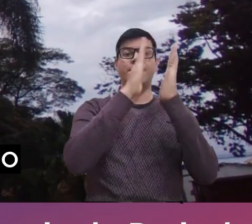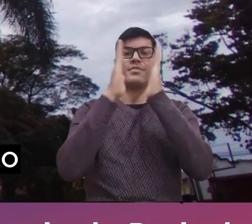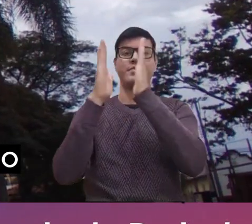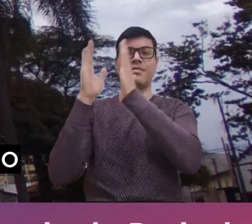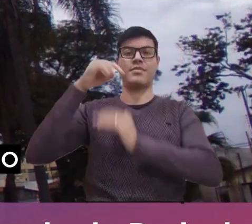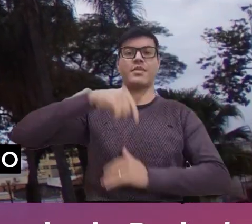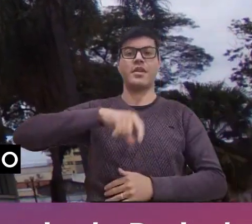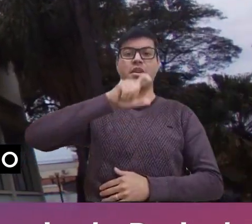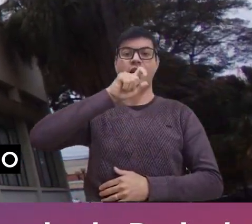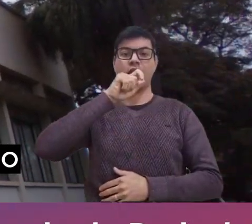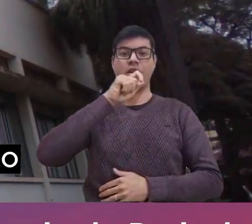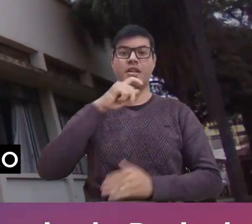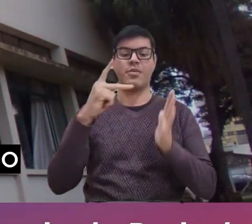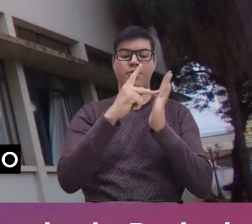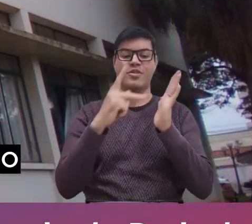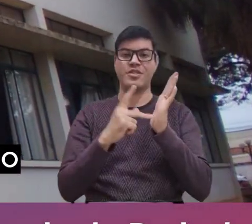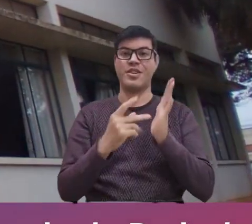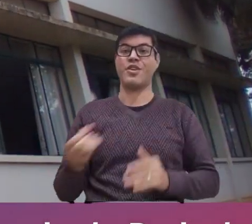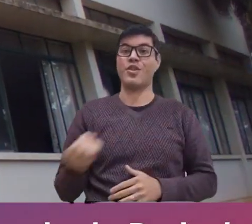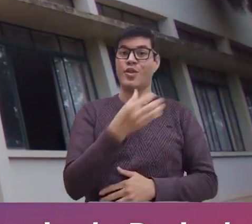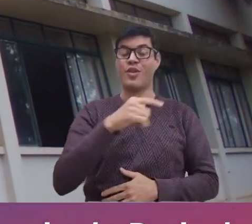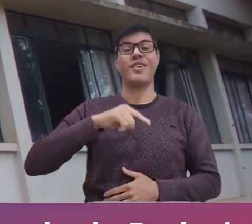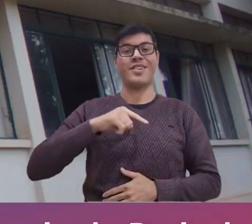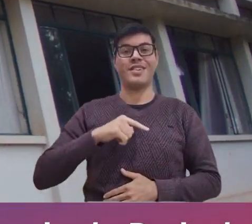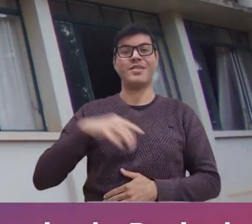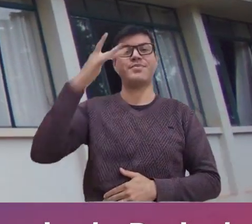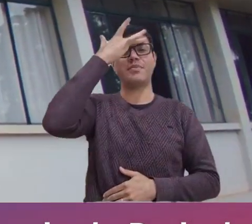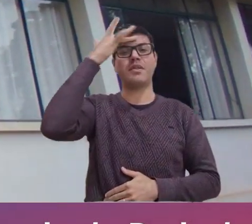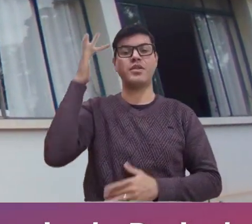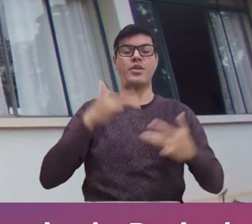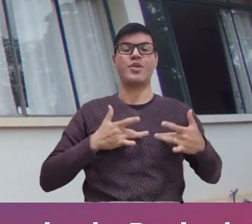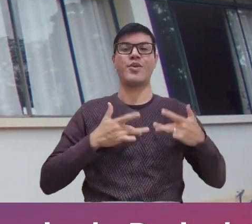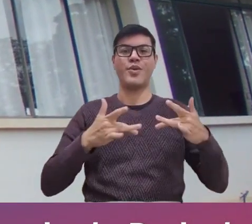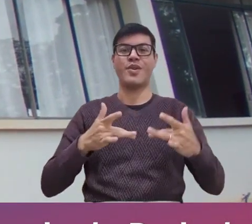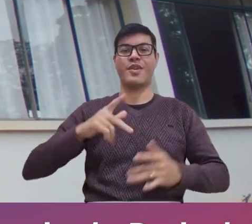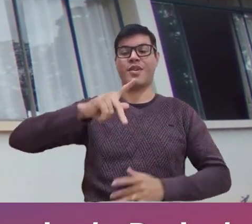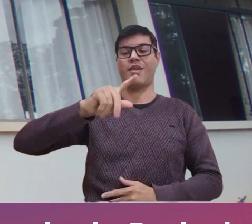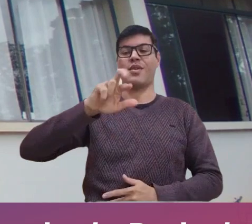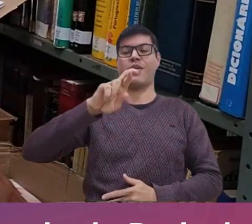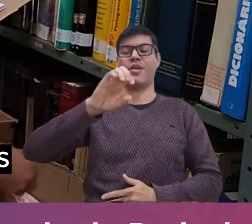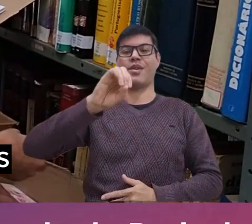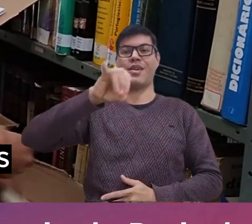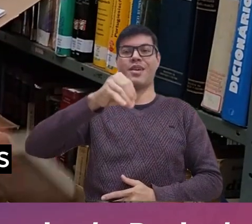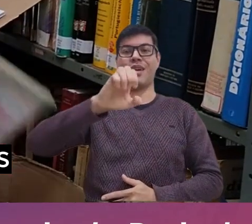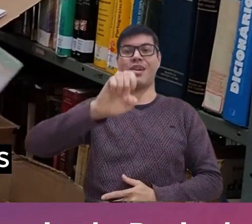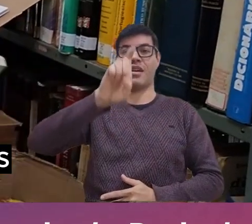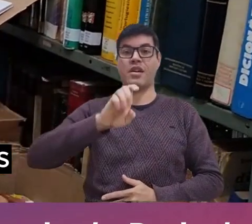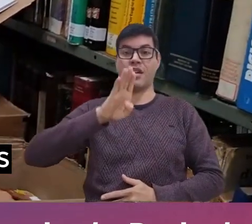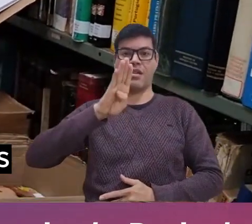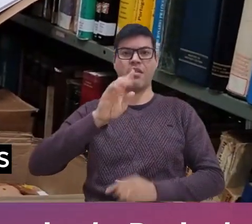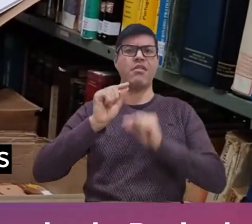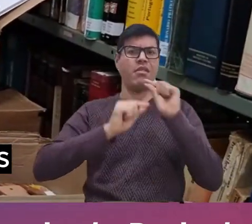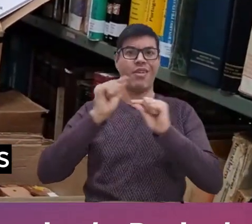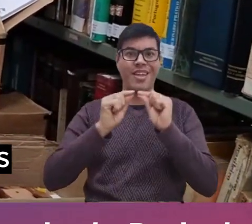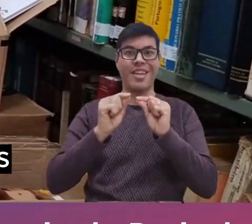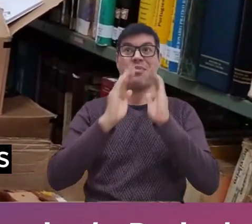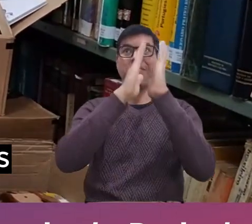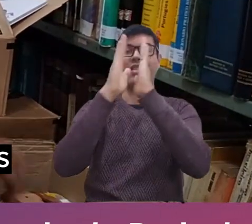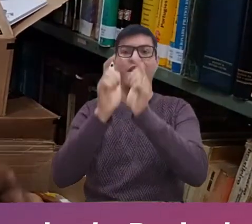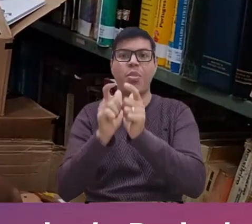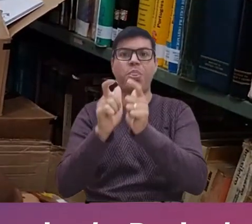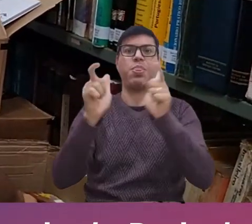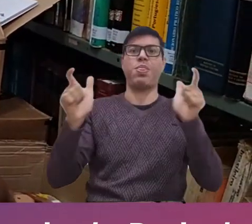A Biblioteca Municipal Martinico Prado recebeu uma doação do Projexbi, o Projeto de Expansão de